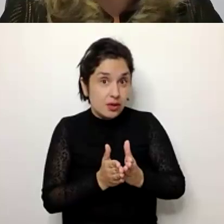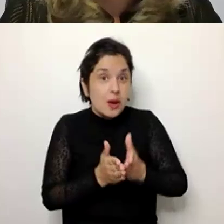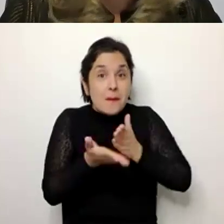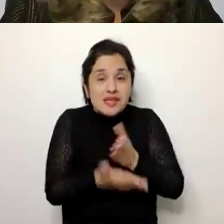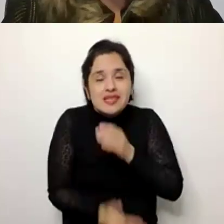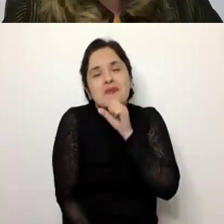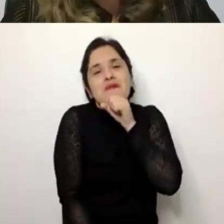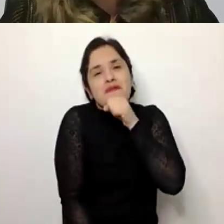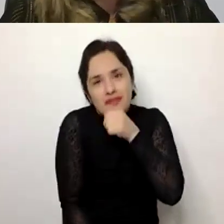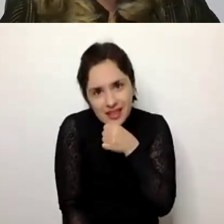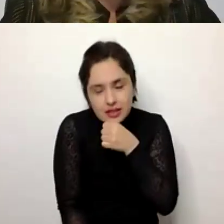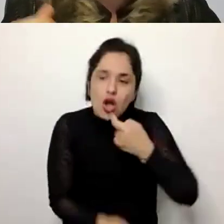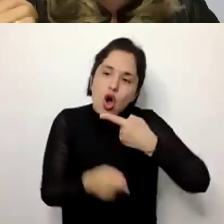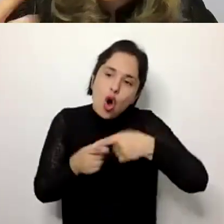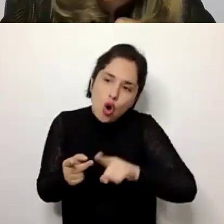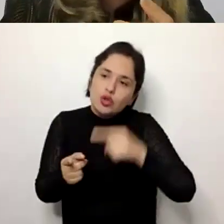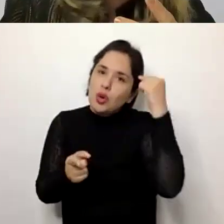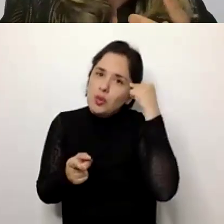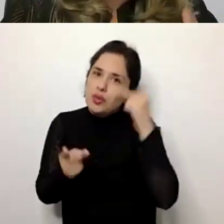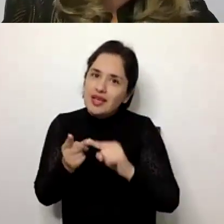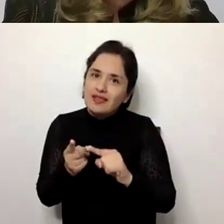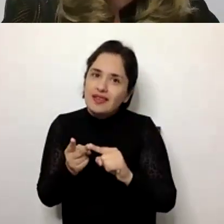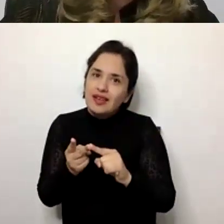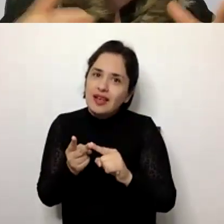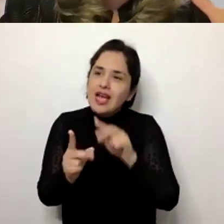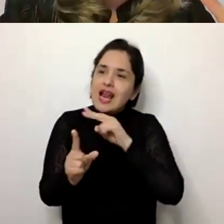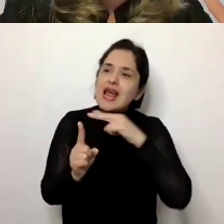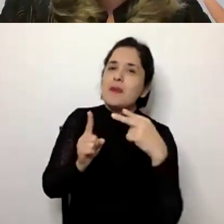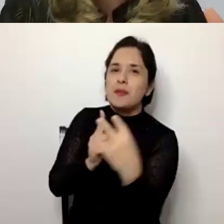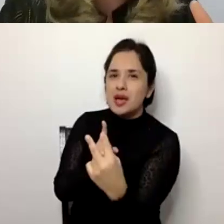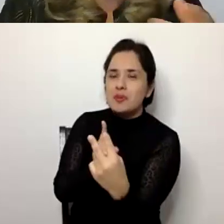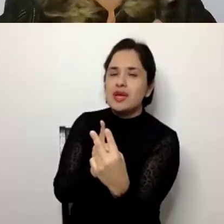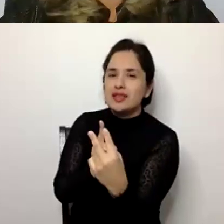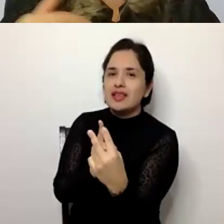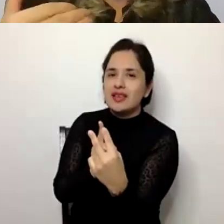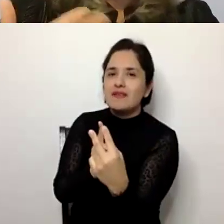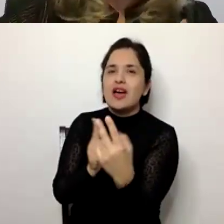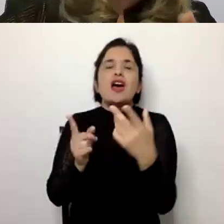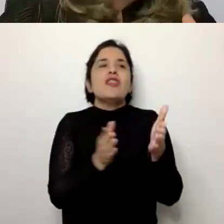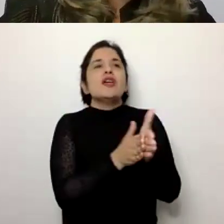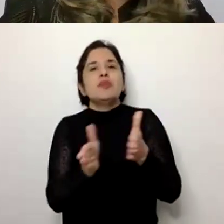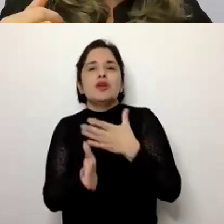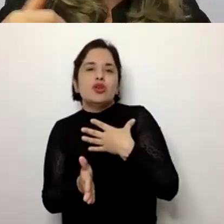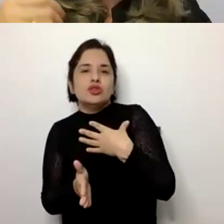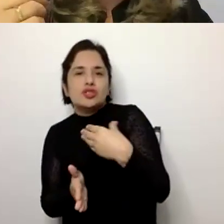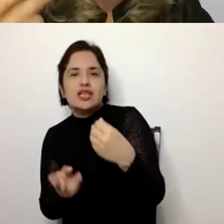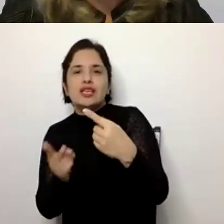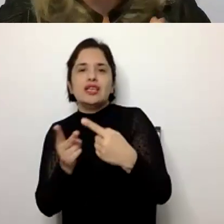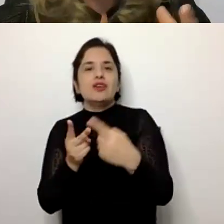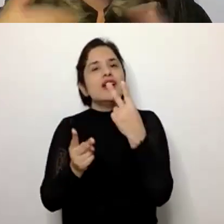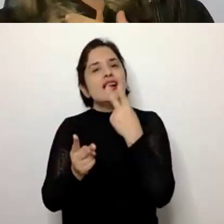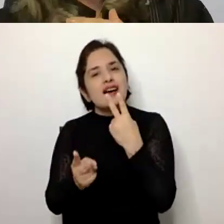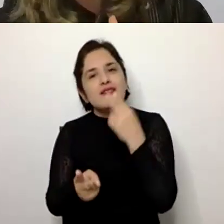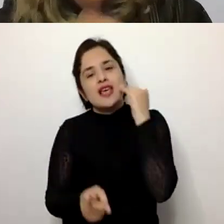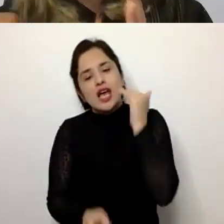envelhecer. Outros autores já trabalham com a perspectiva dos ciclos da vida, a infância, a idade